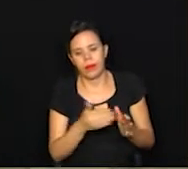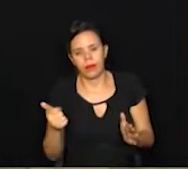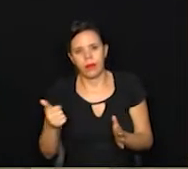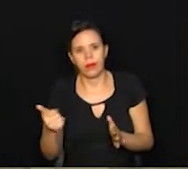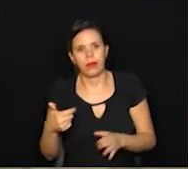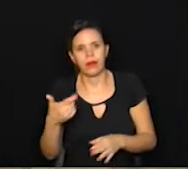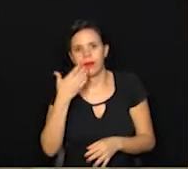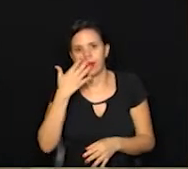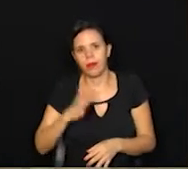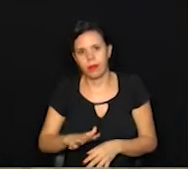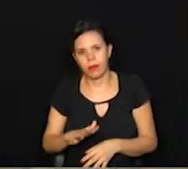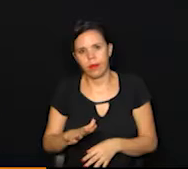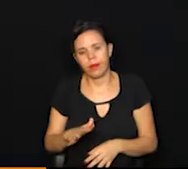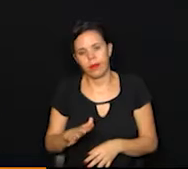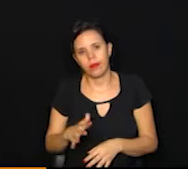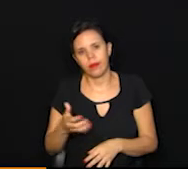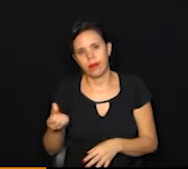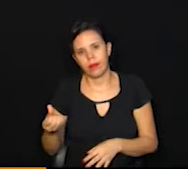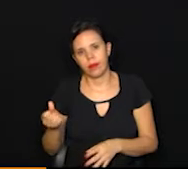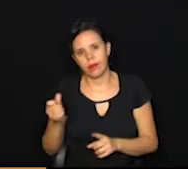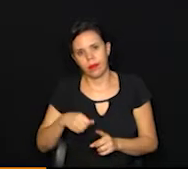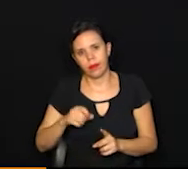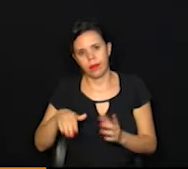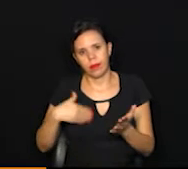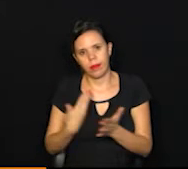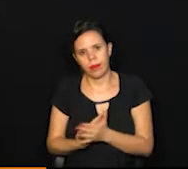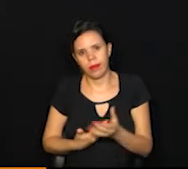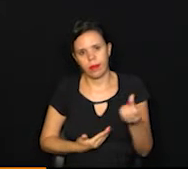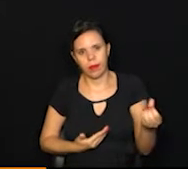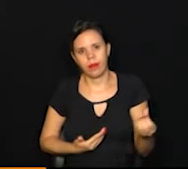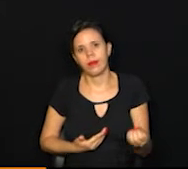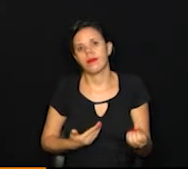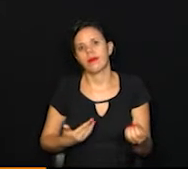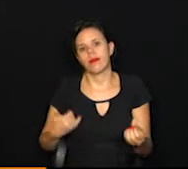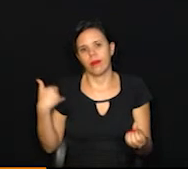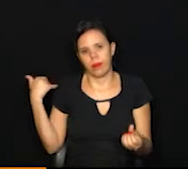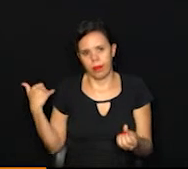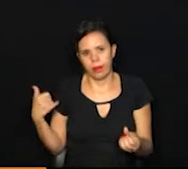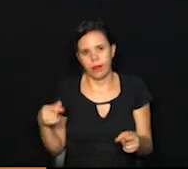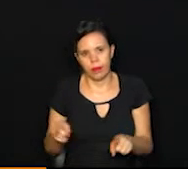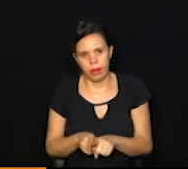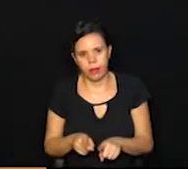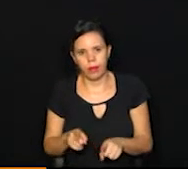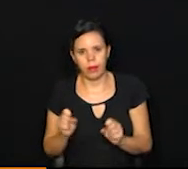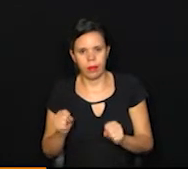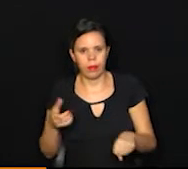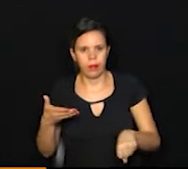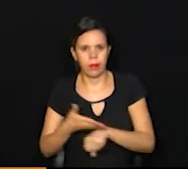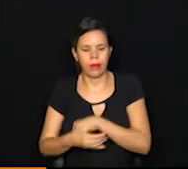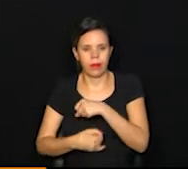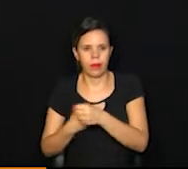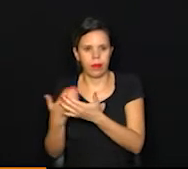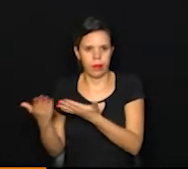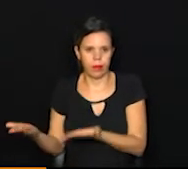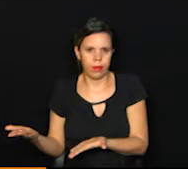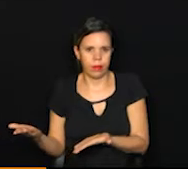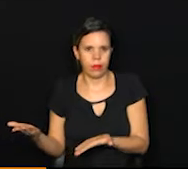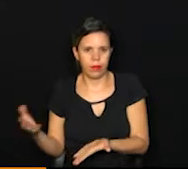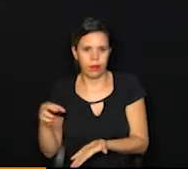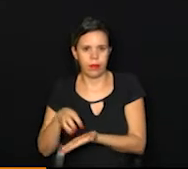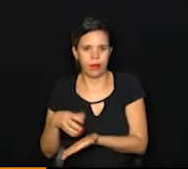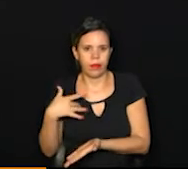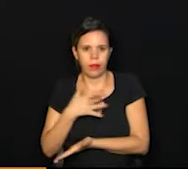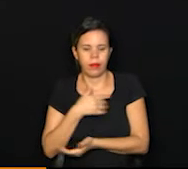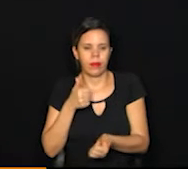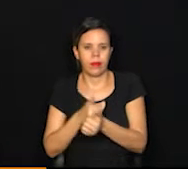que são para as crianças de seis meses e menores de seis anos, você pode entrar aqui, olha, no centro de